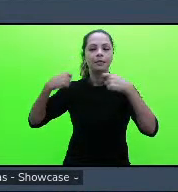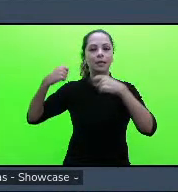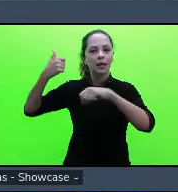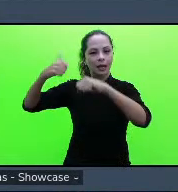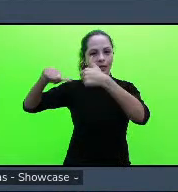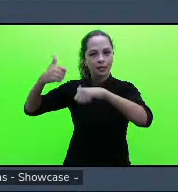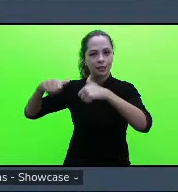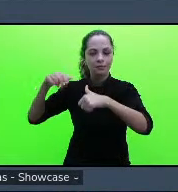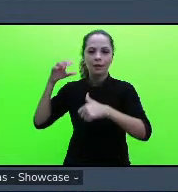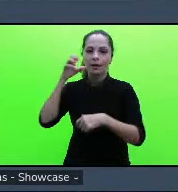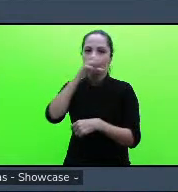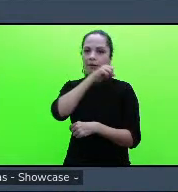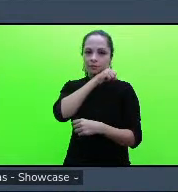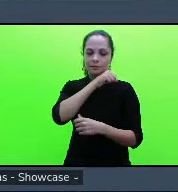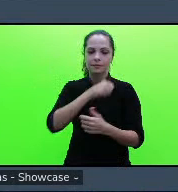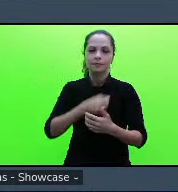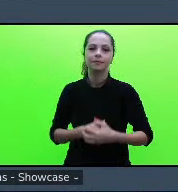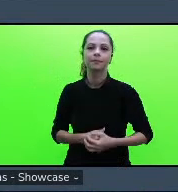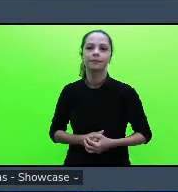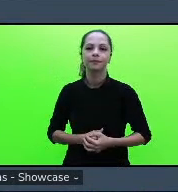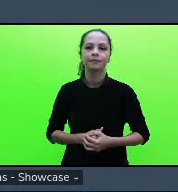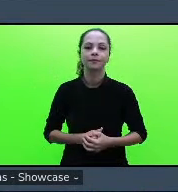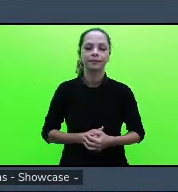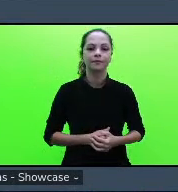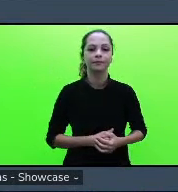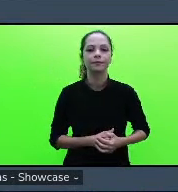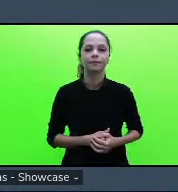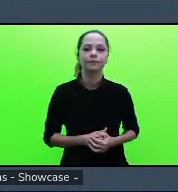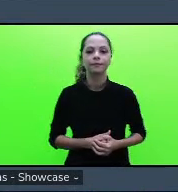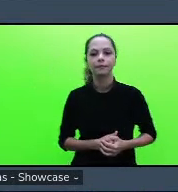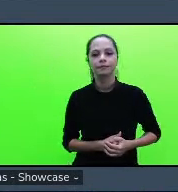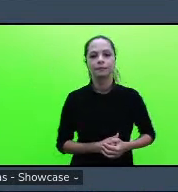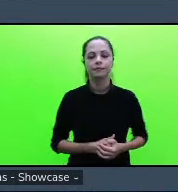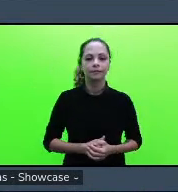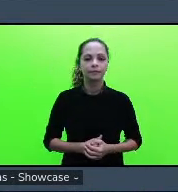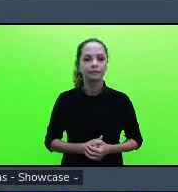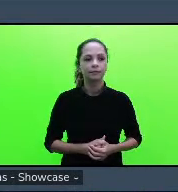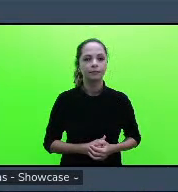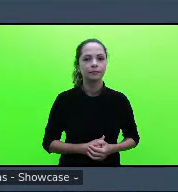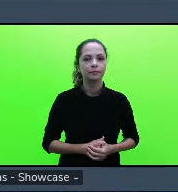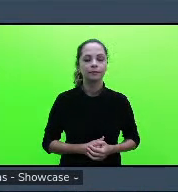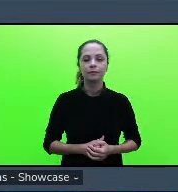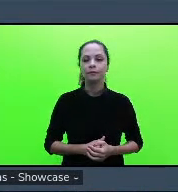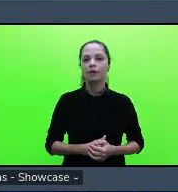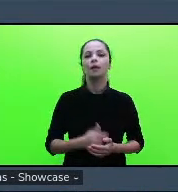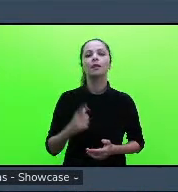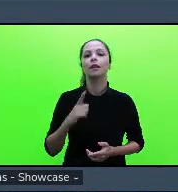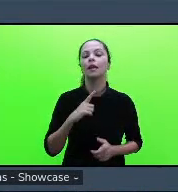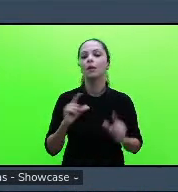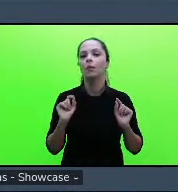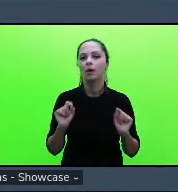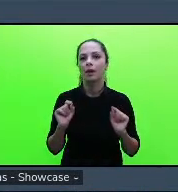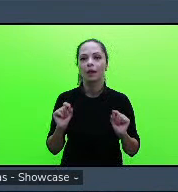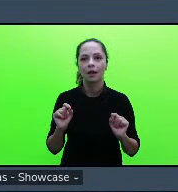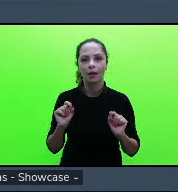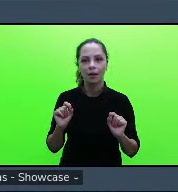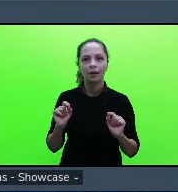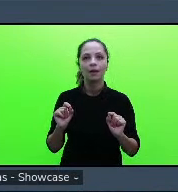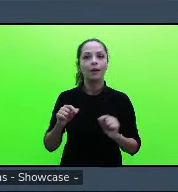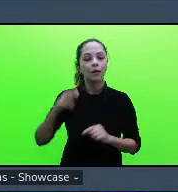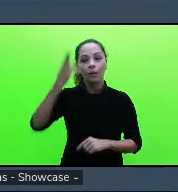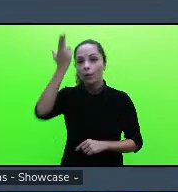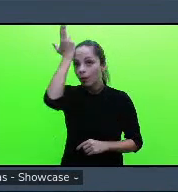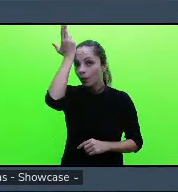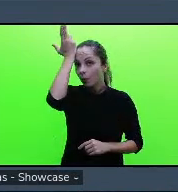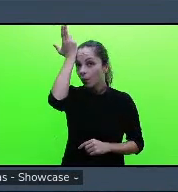mas tem a questão aqui apontada né do fato do coelho ter o